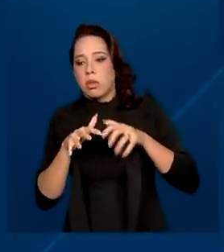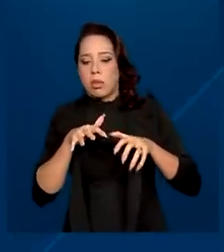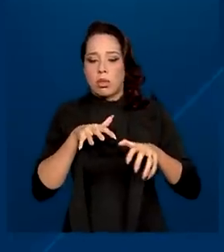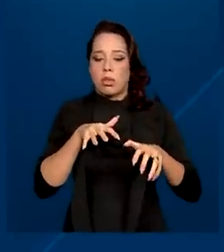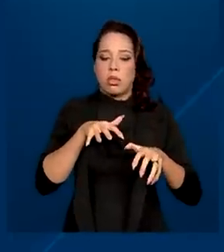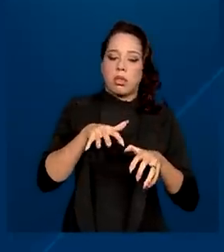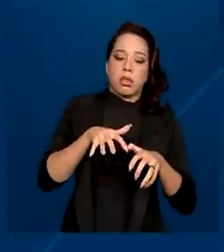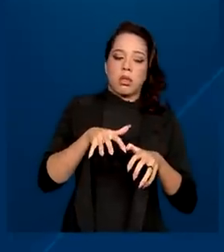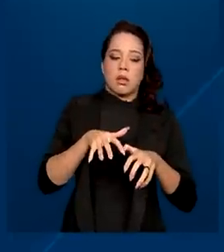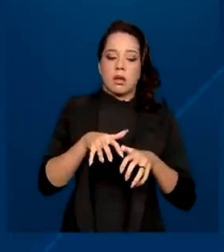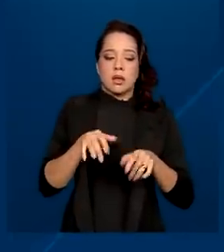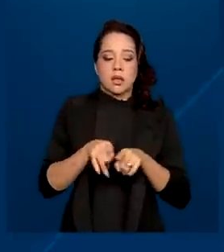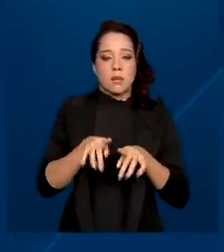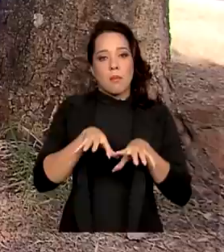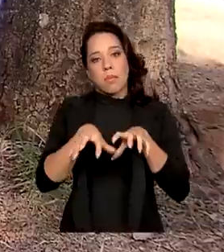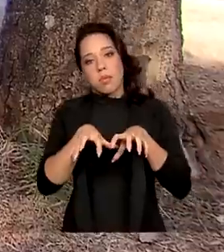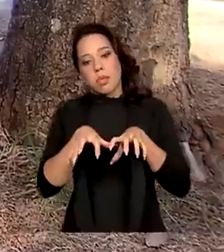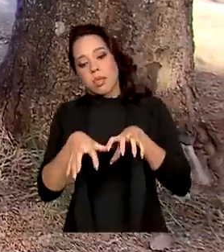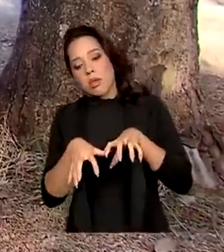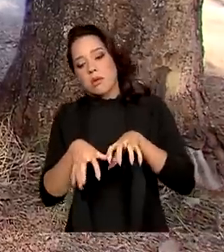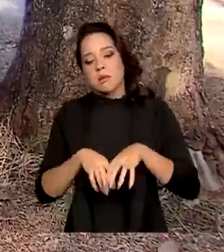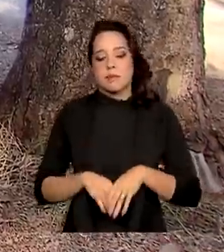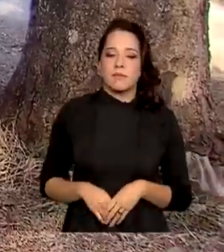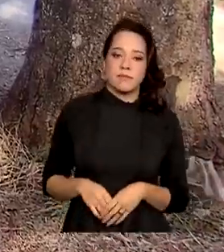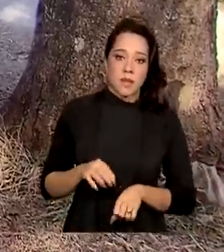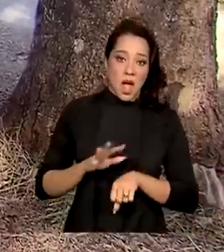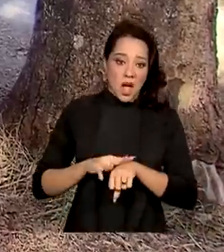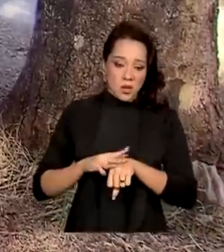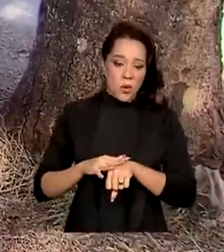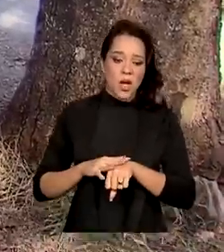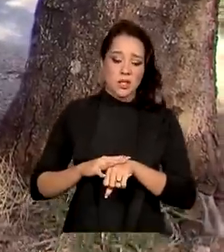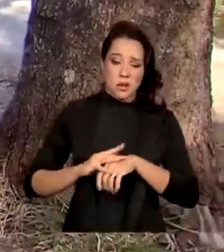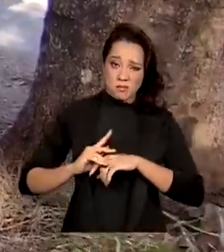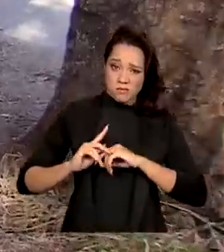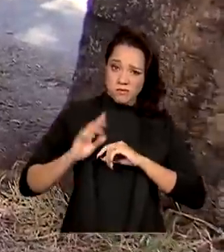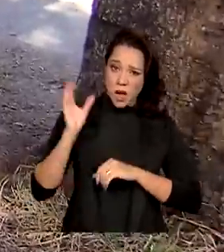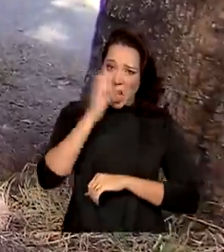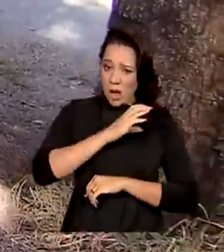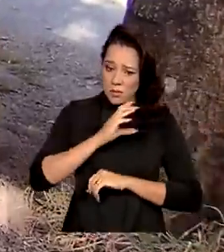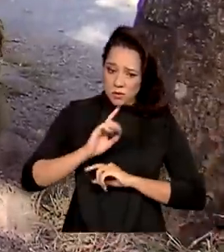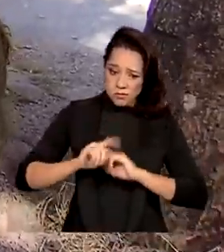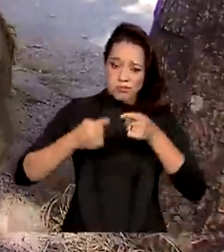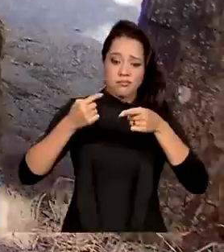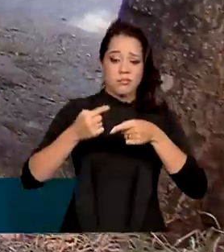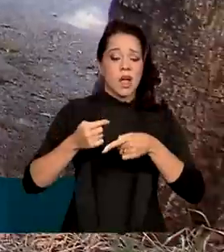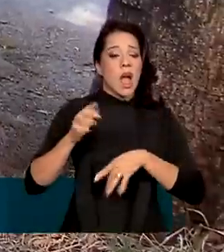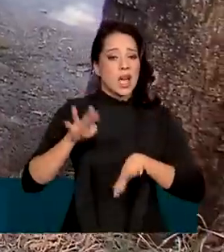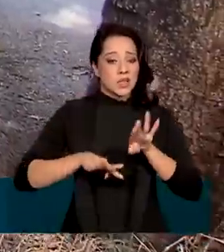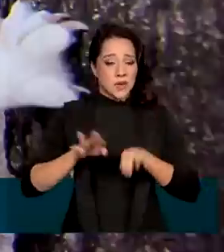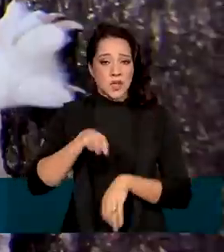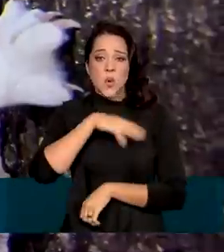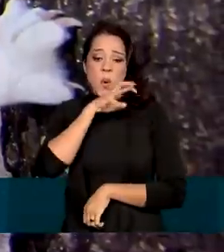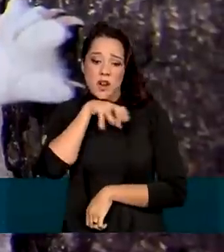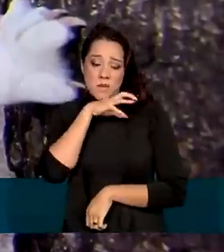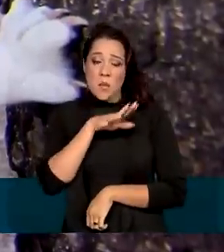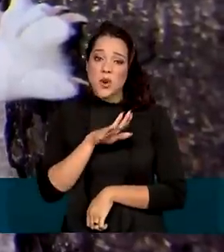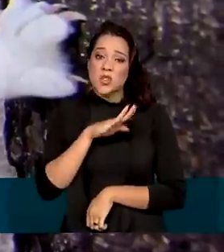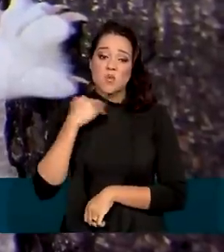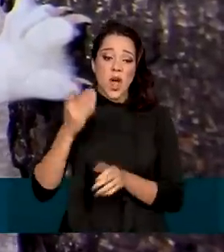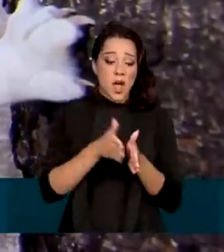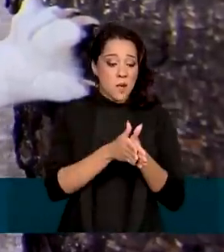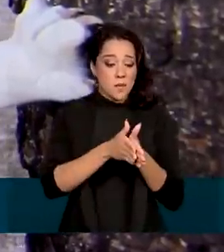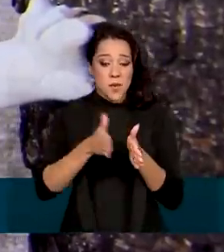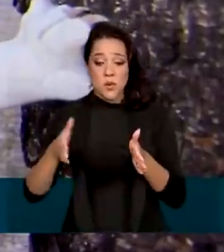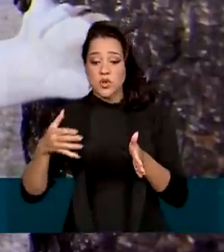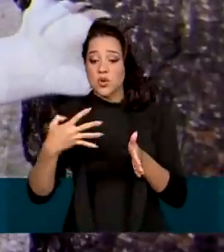membros, paralisia. A doença evolui muito rapidamente. Há casos em que o animal pode morrer em